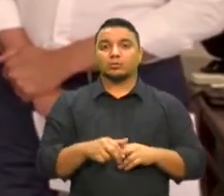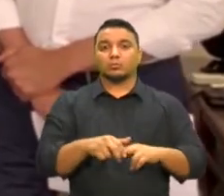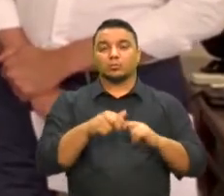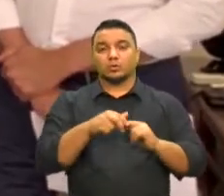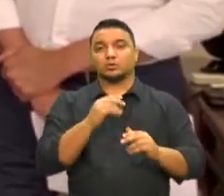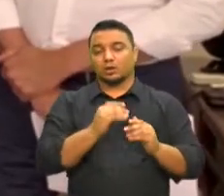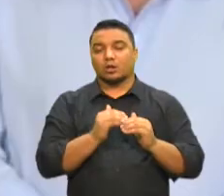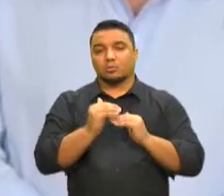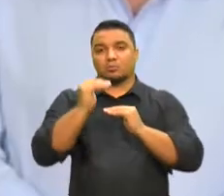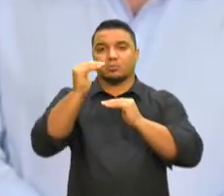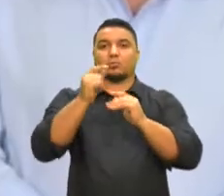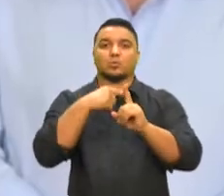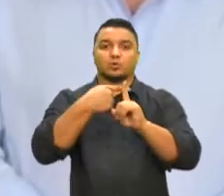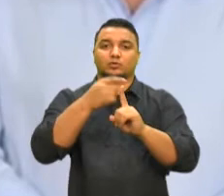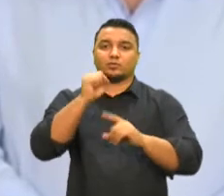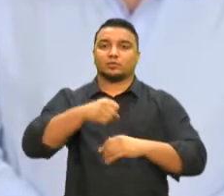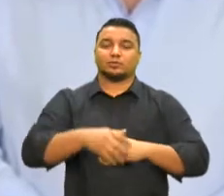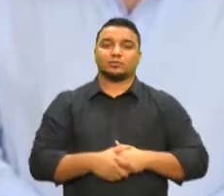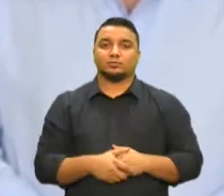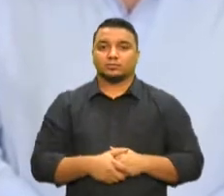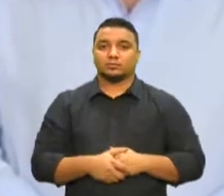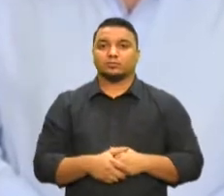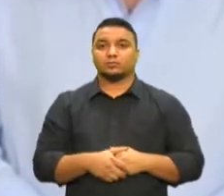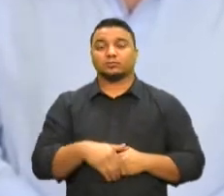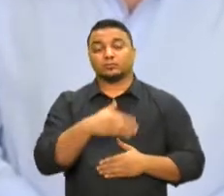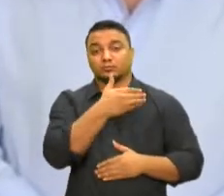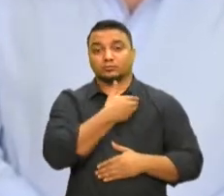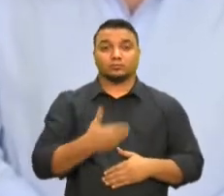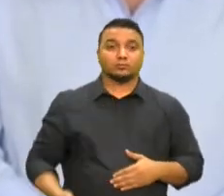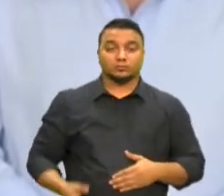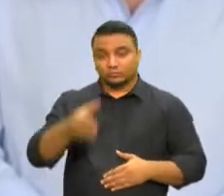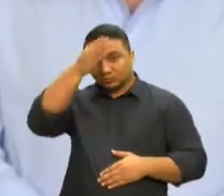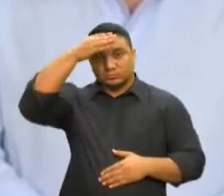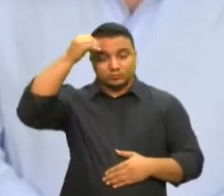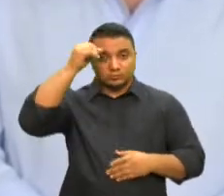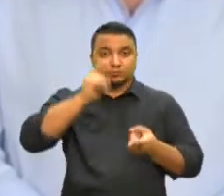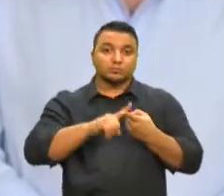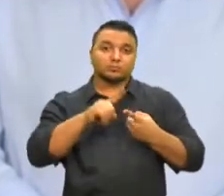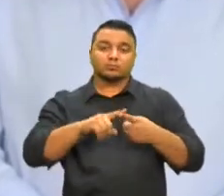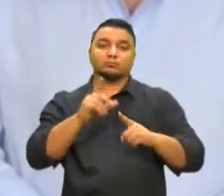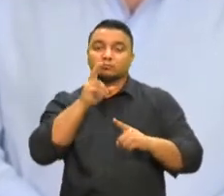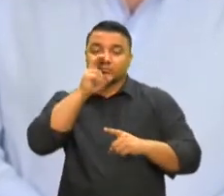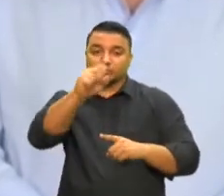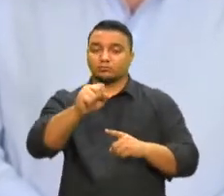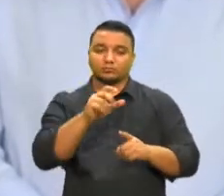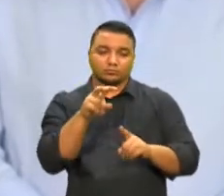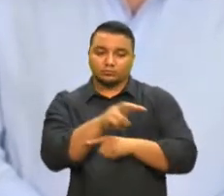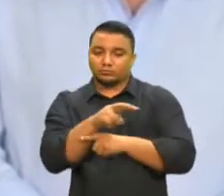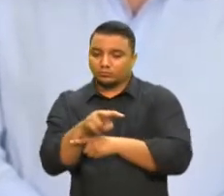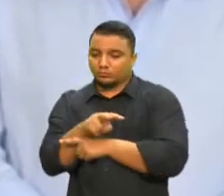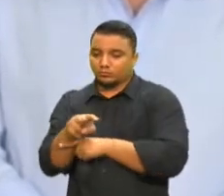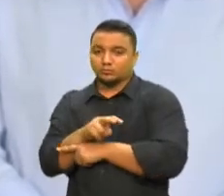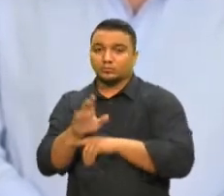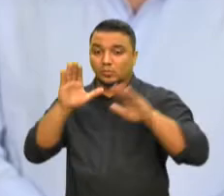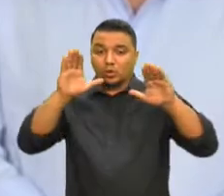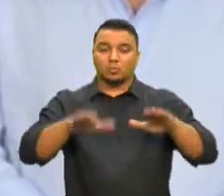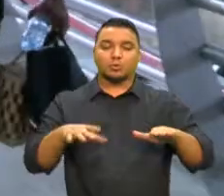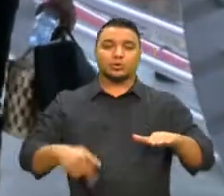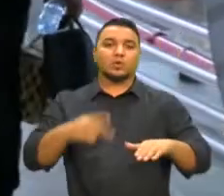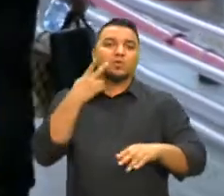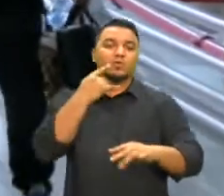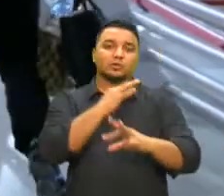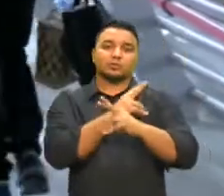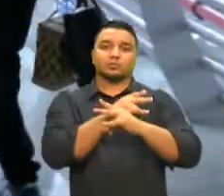realmente positiva. O governador Camilo Santana também anunciou que foi intensificada a fiscalização no aeroporto de Fortaleza,